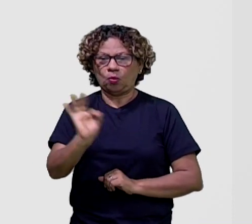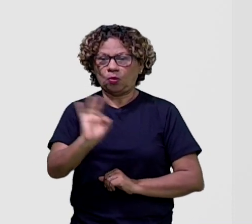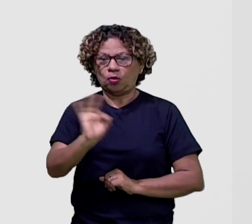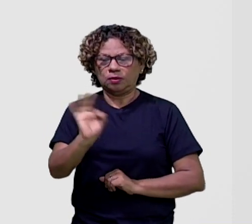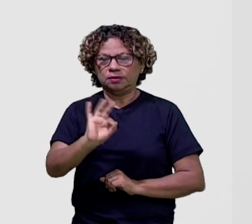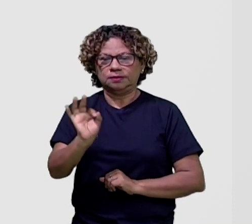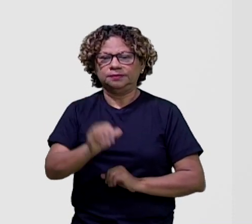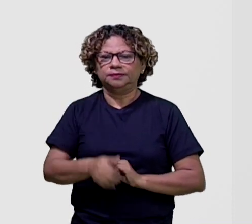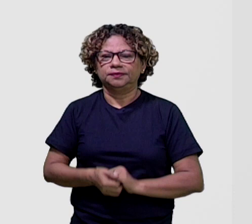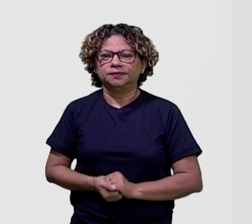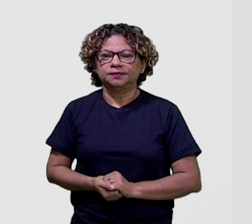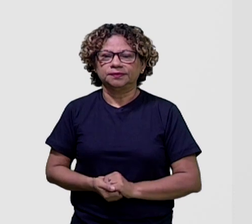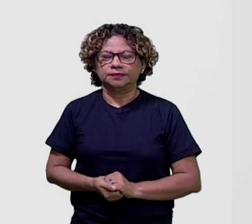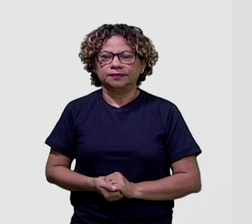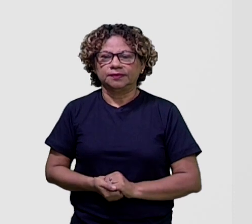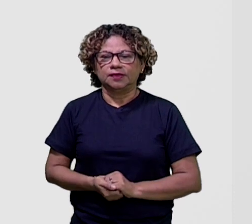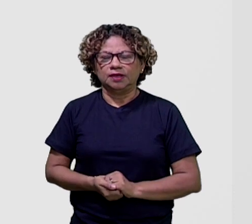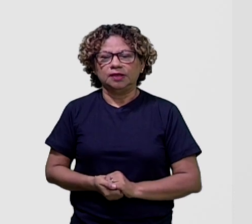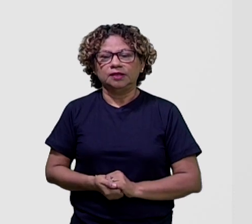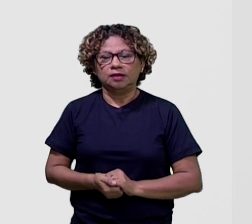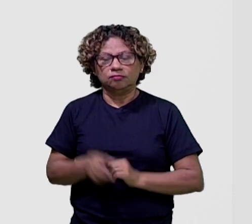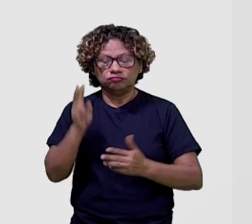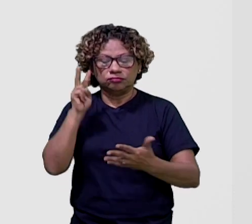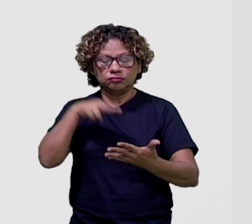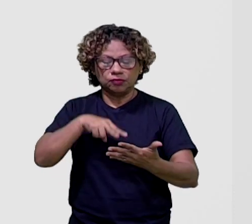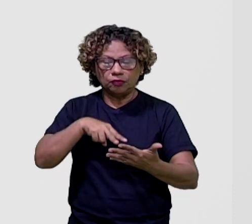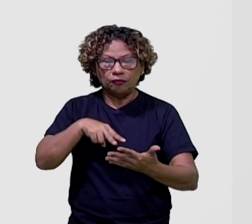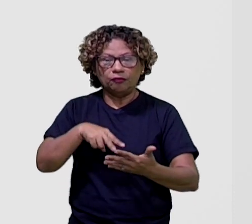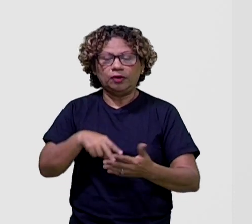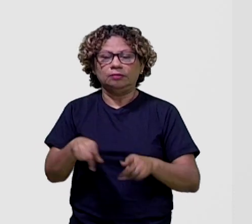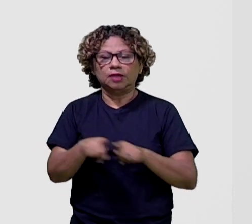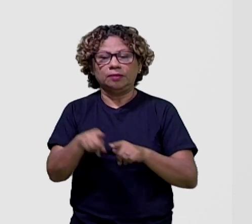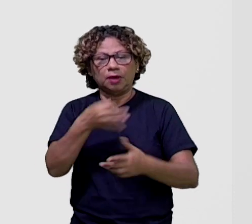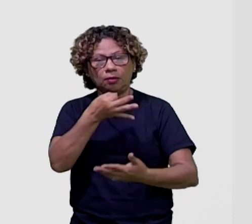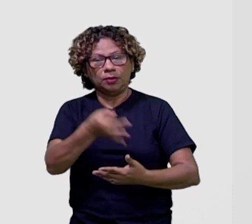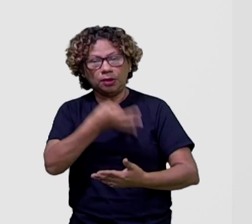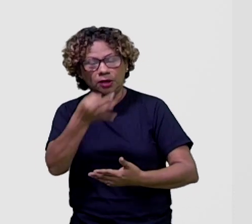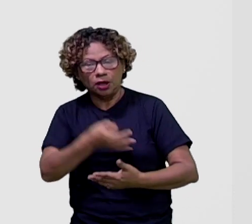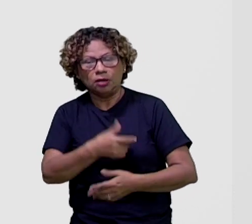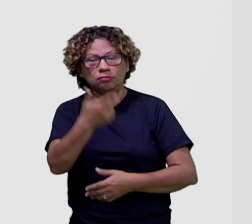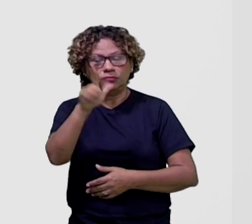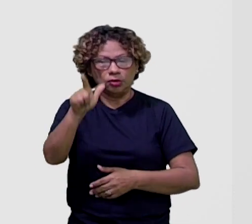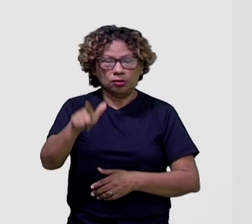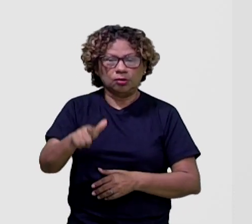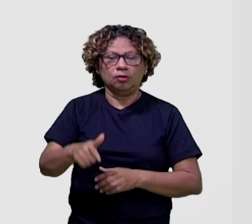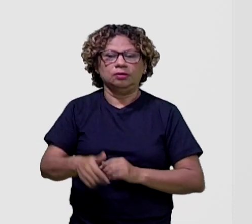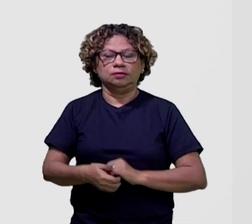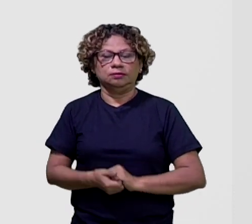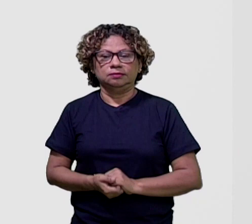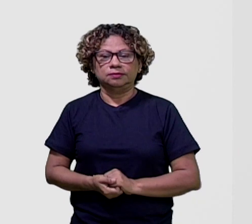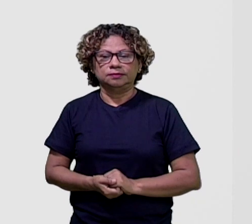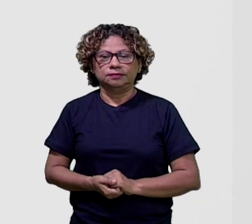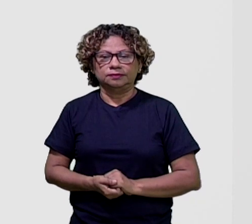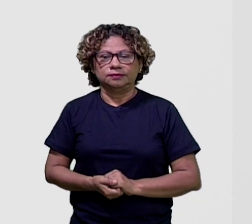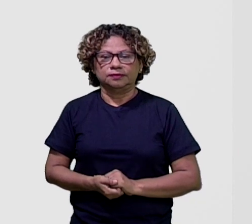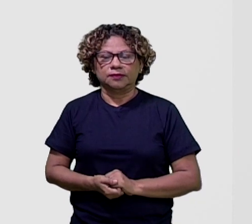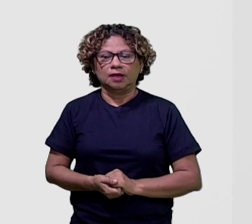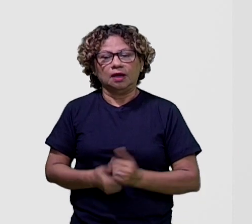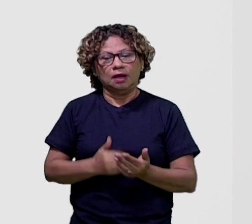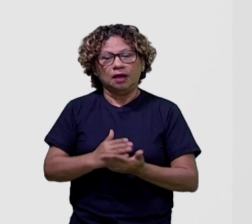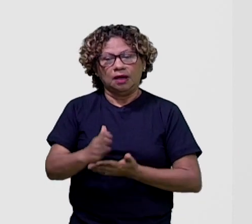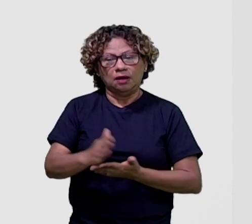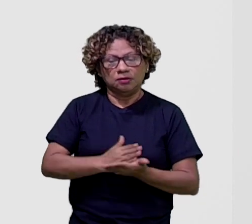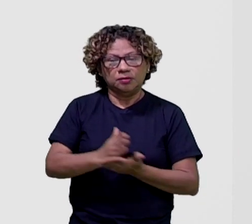olhadinha aqui também nos nossos comentários, nas outras plataformas digitais. Também um público um pouco